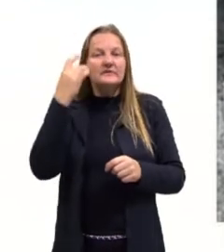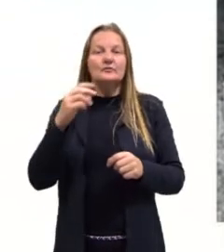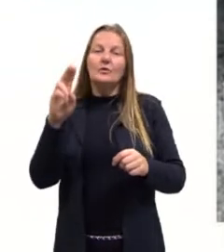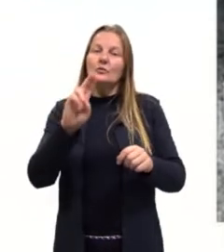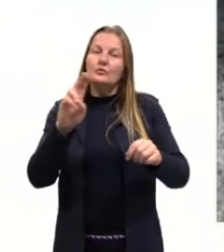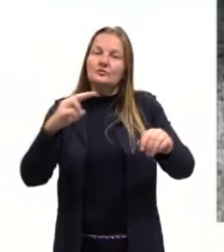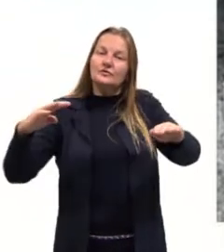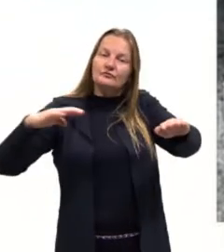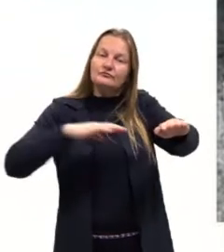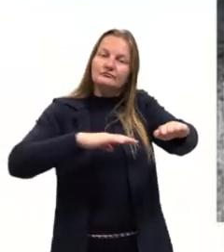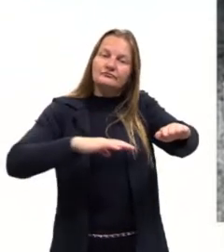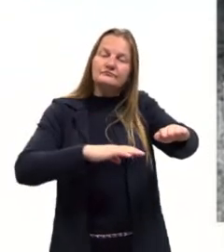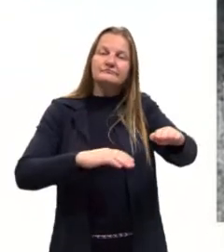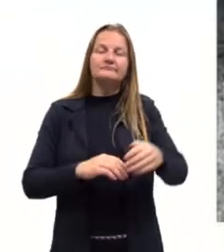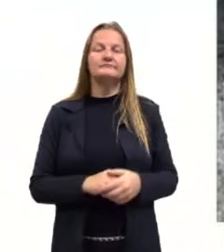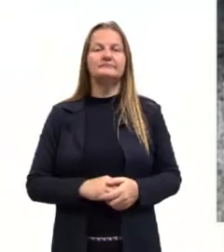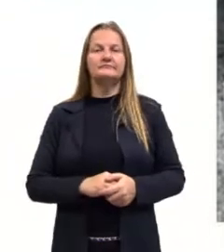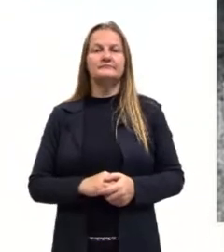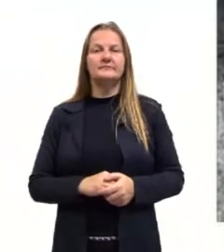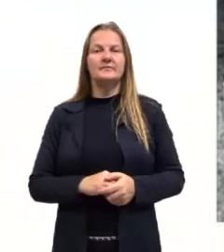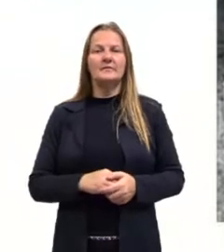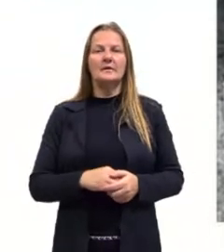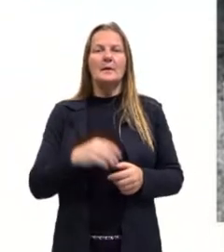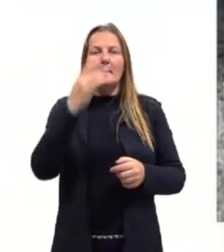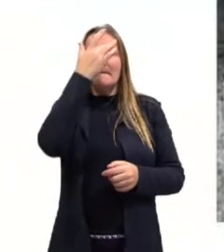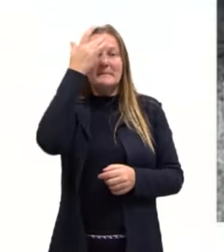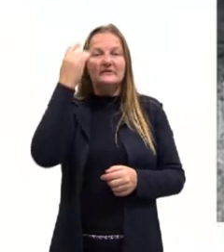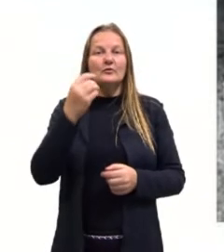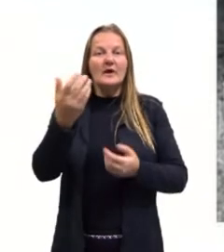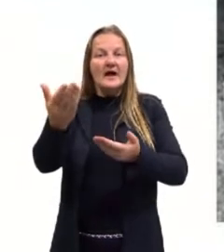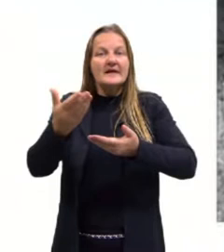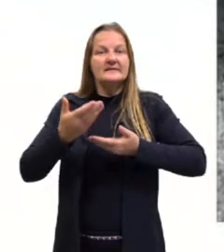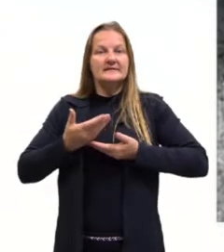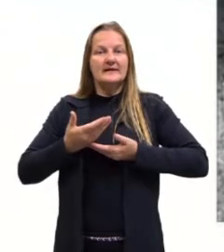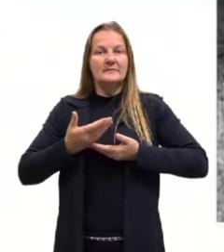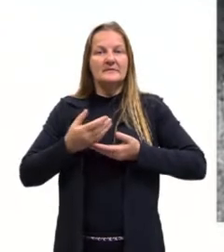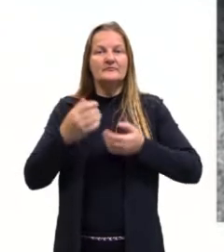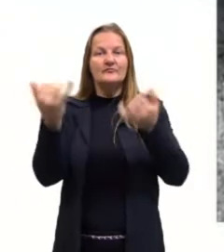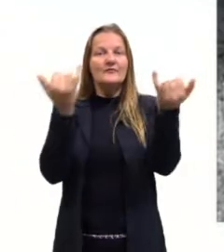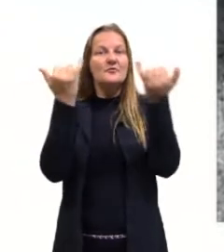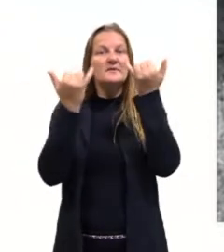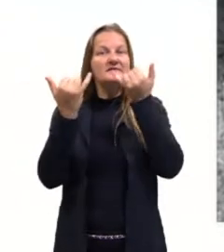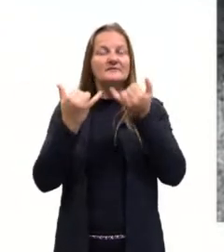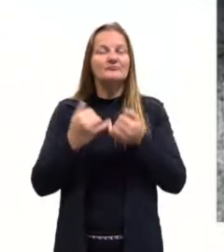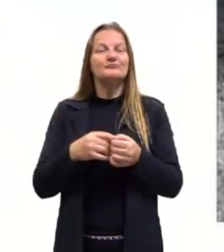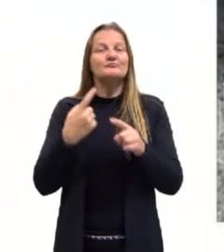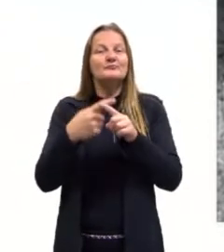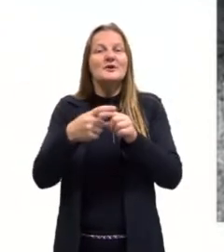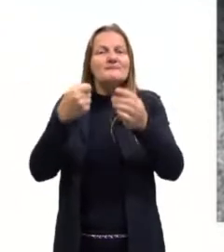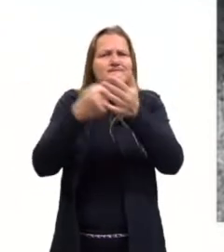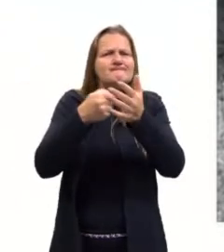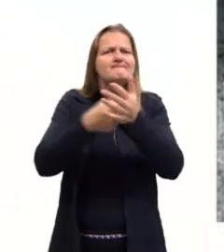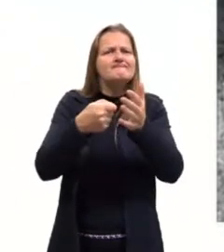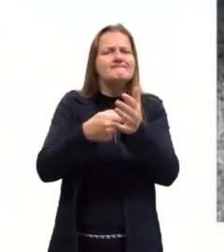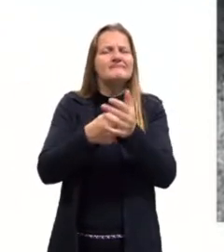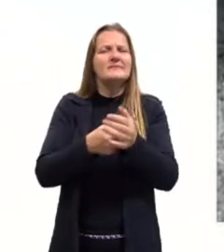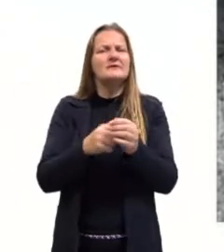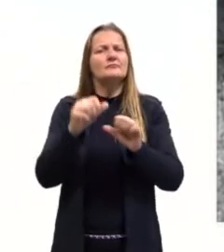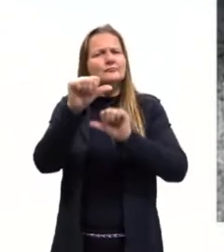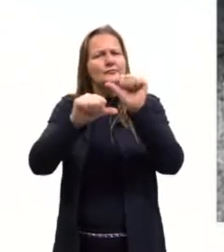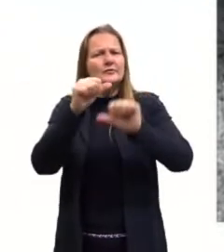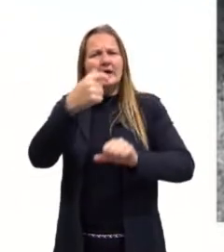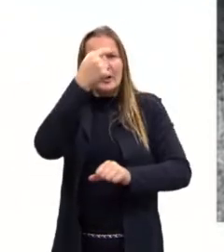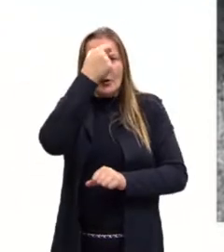locutor, com o receptor. E ele está falando na tentativa de mudar